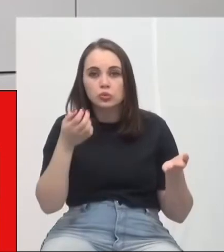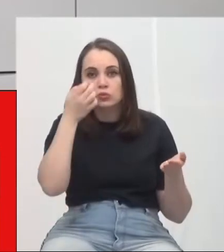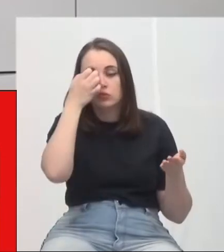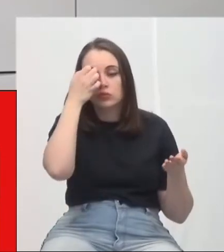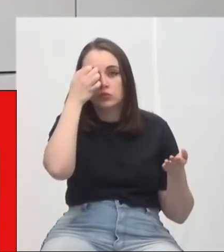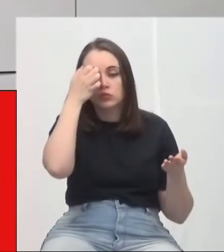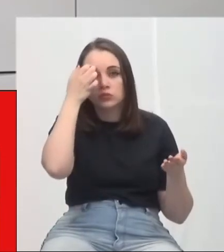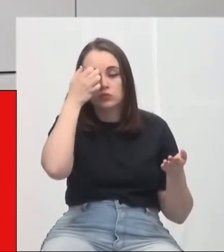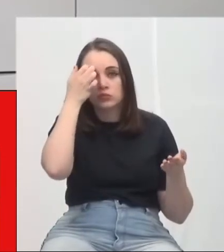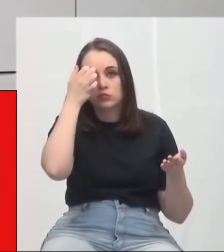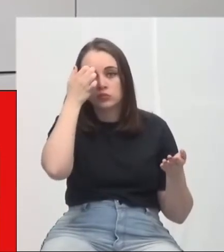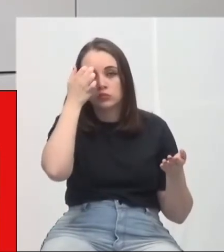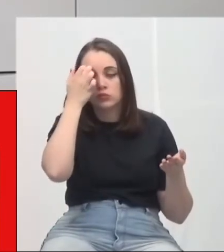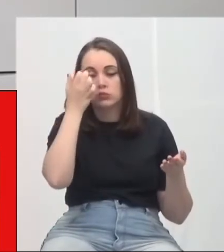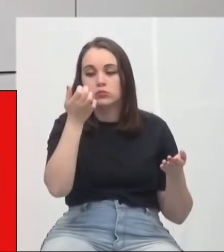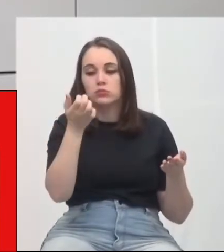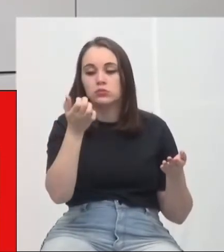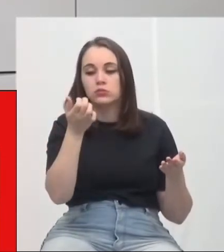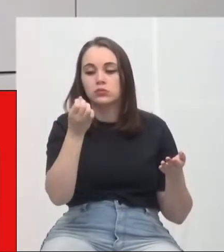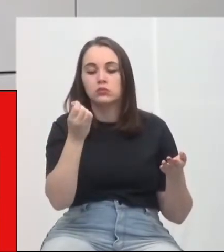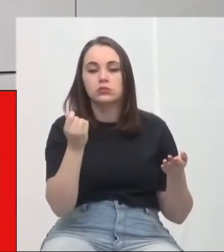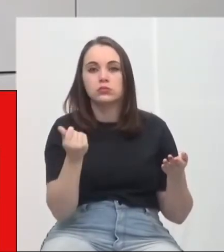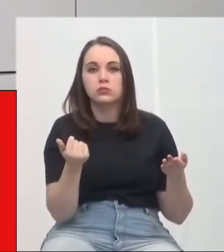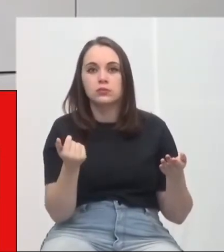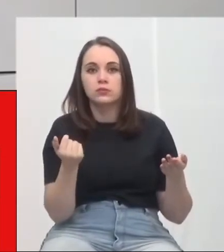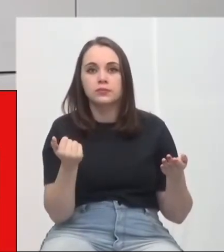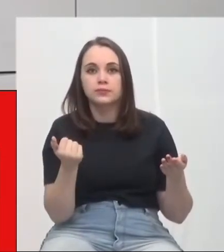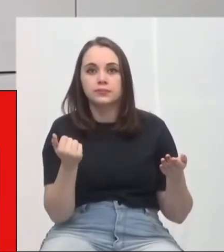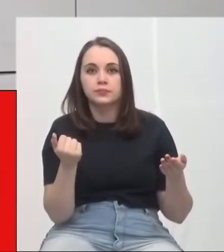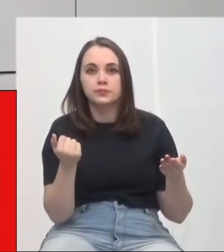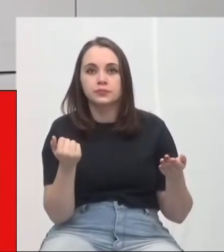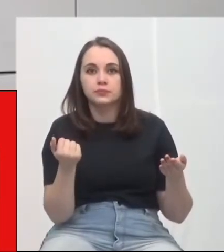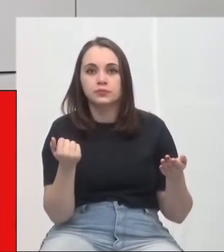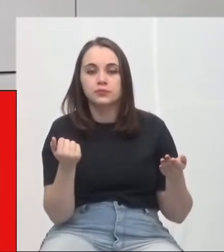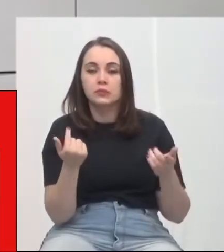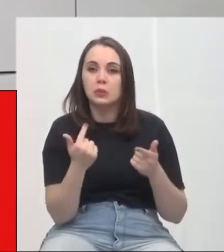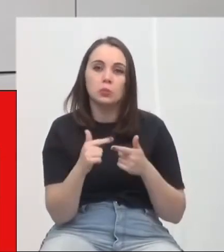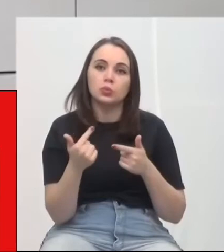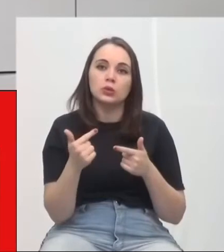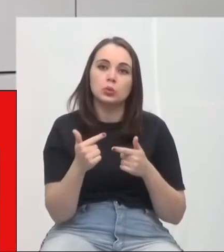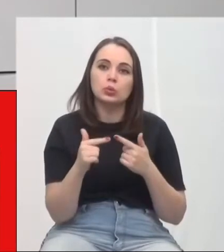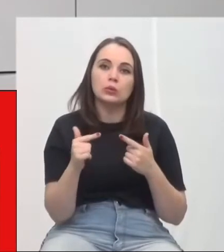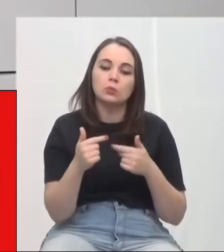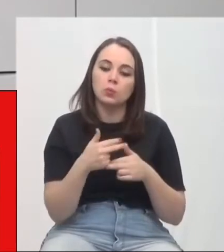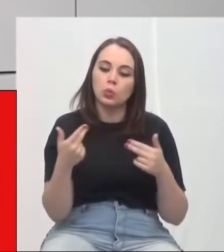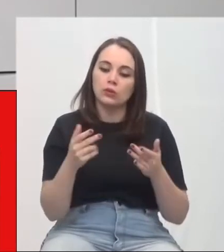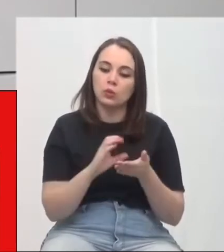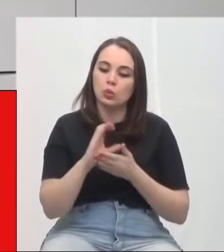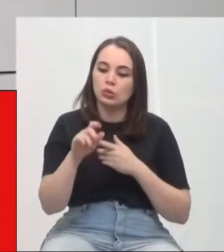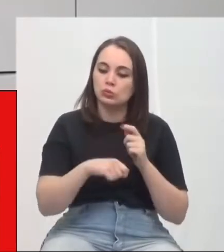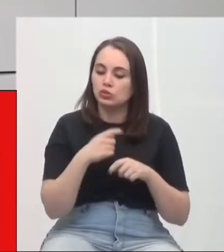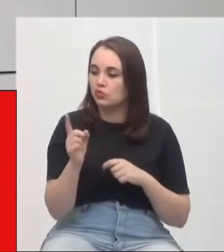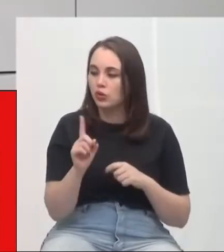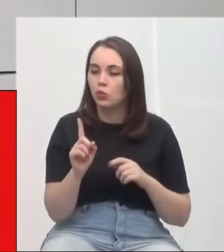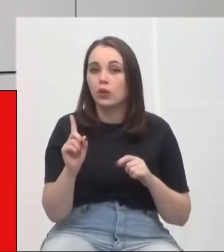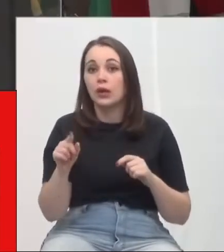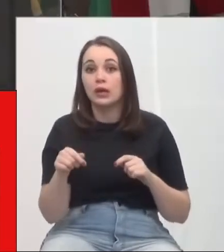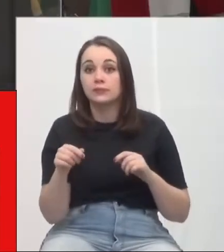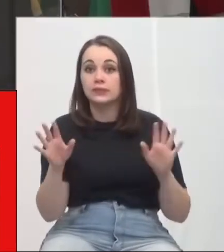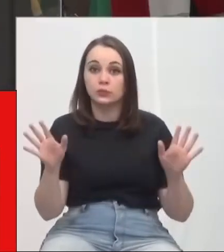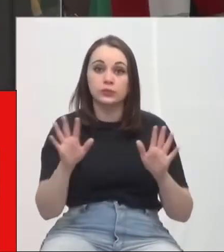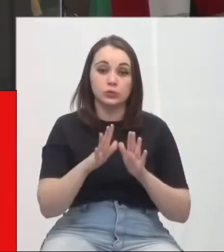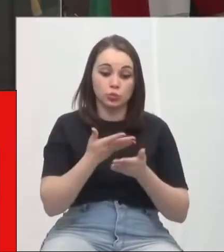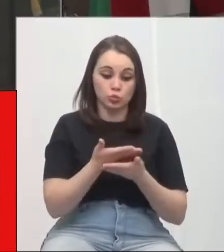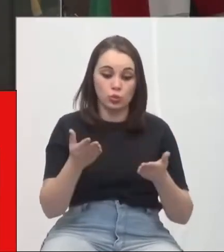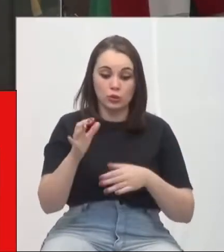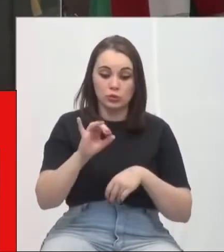efetivo de um recurso administrativo, por exemplo. É um centro de mediação, é